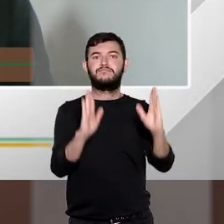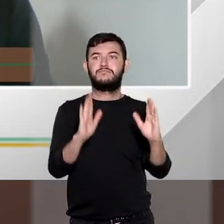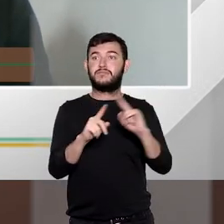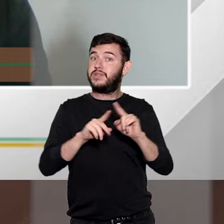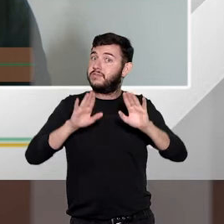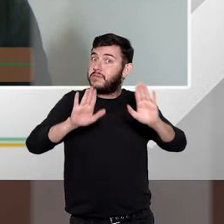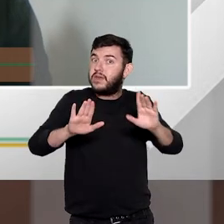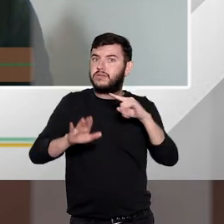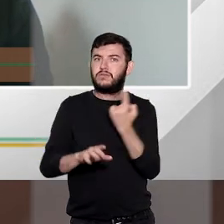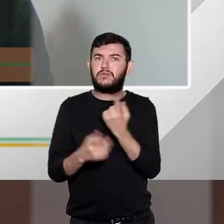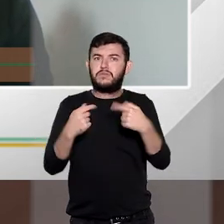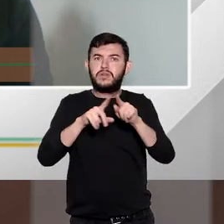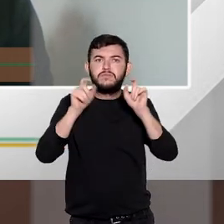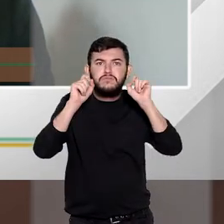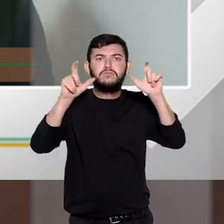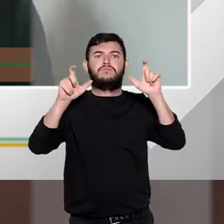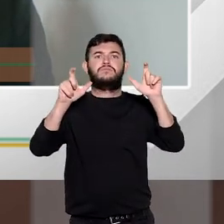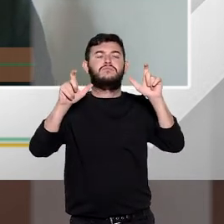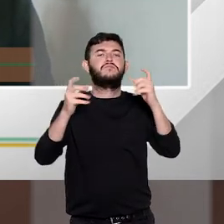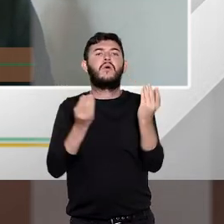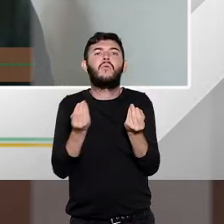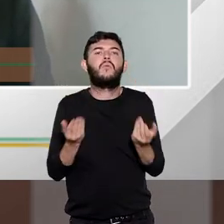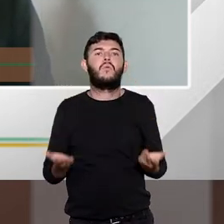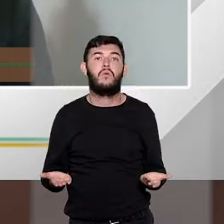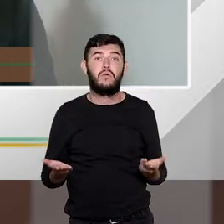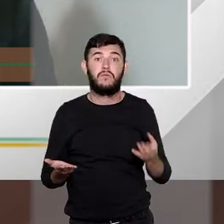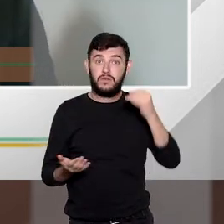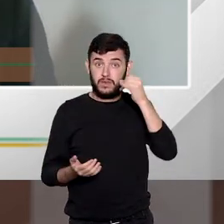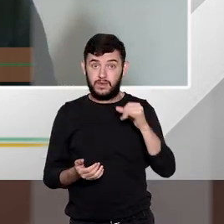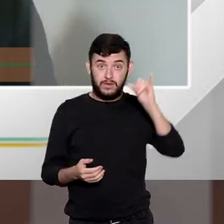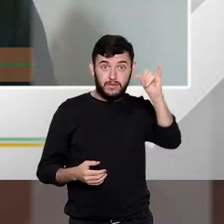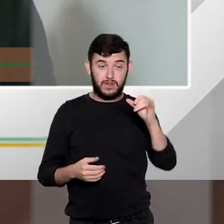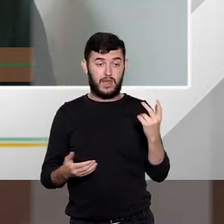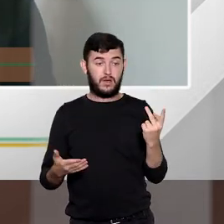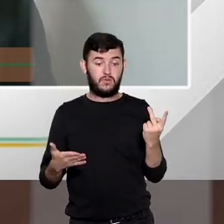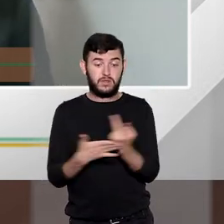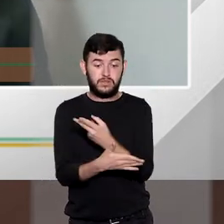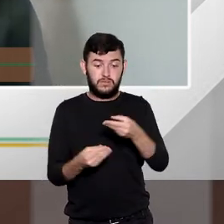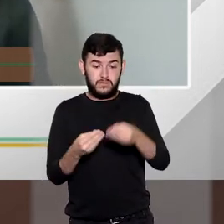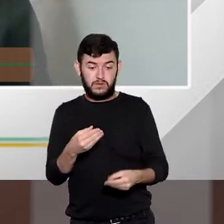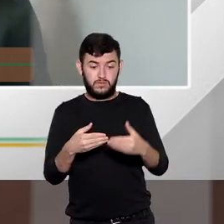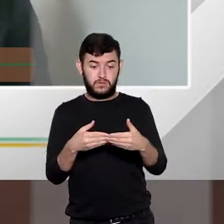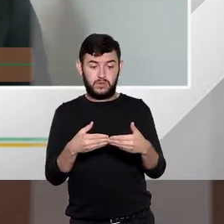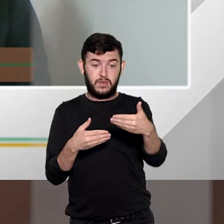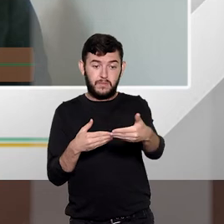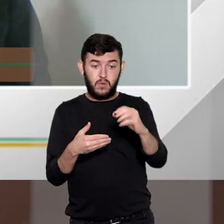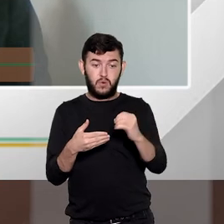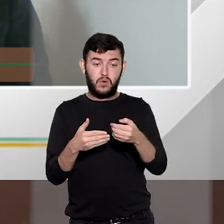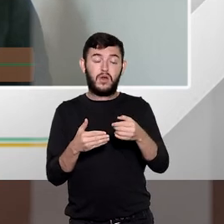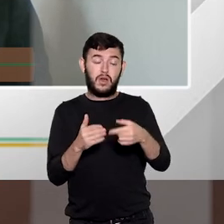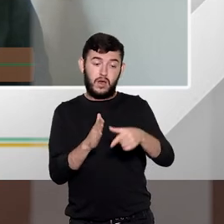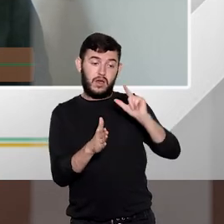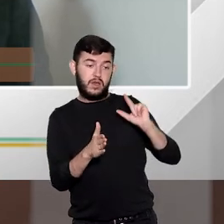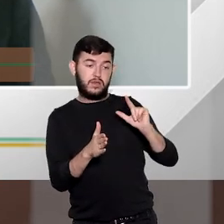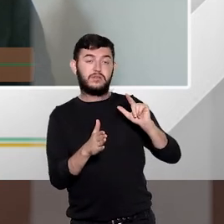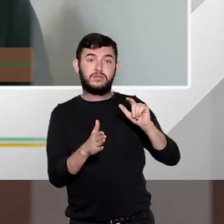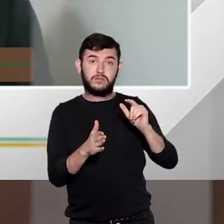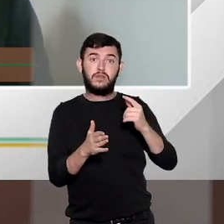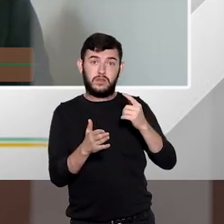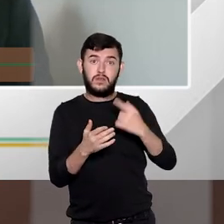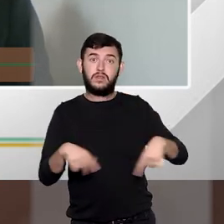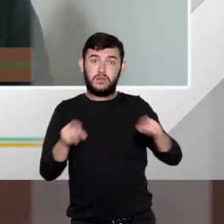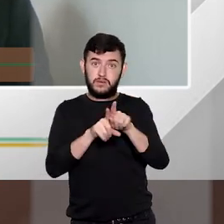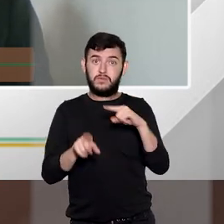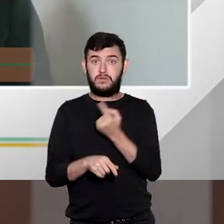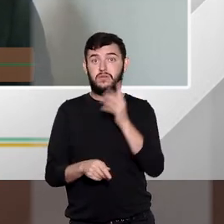a gente tem que observar a questão de evitar o bisninden, de evitar que essa circunstância agravante,